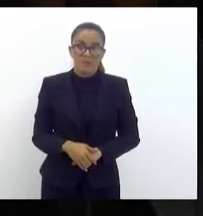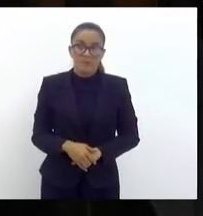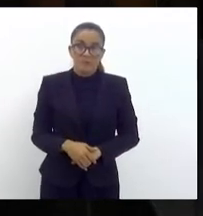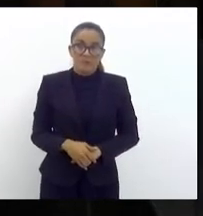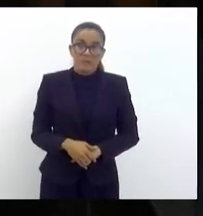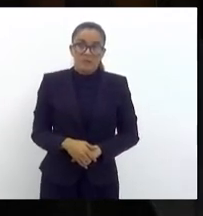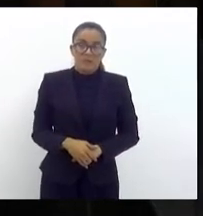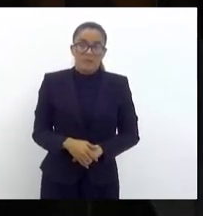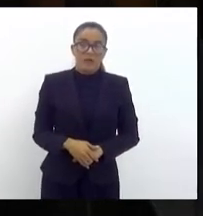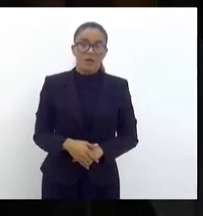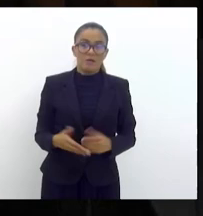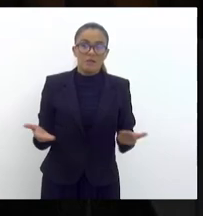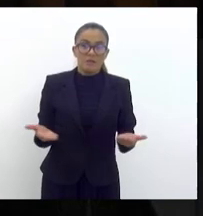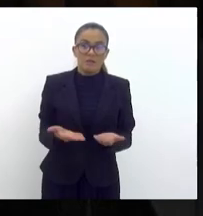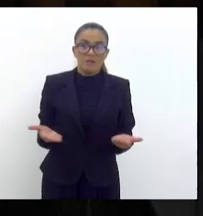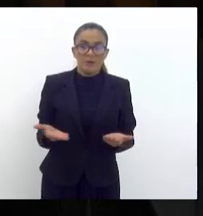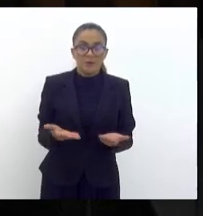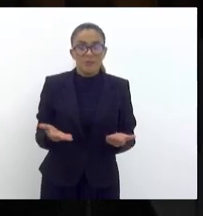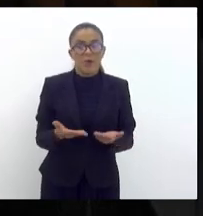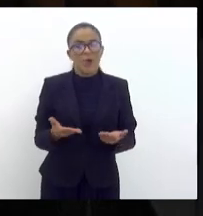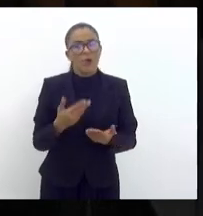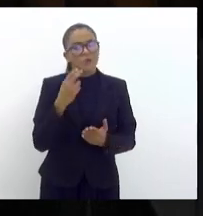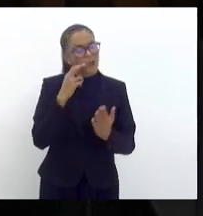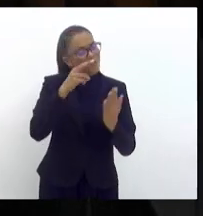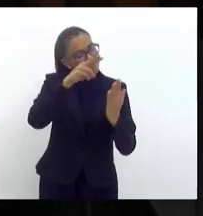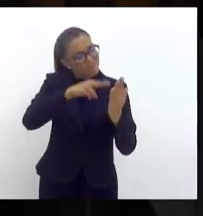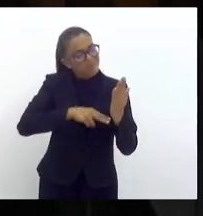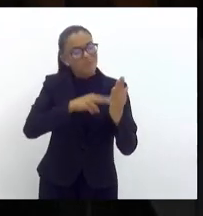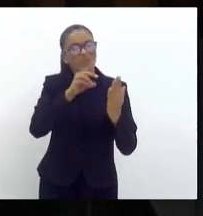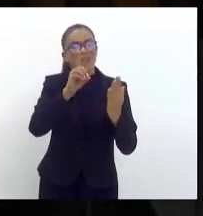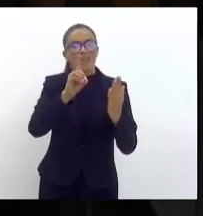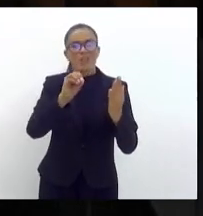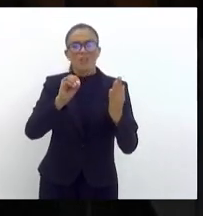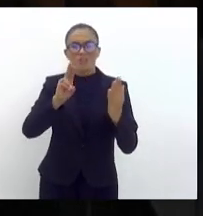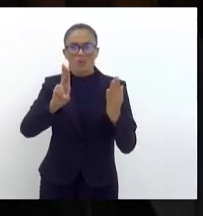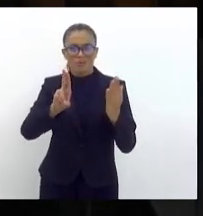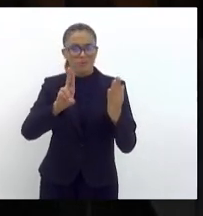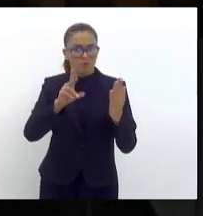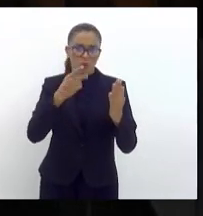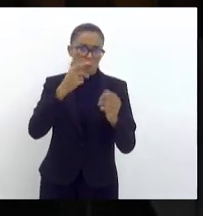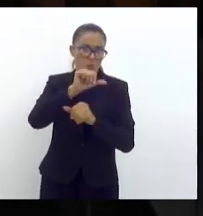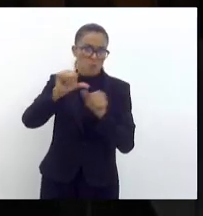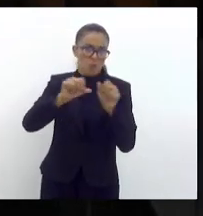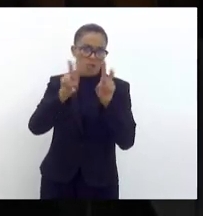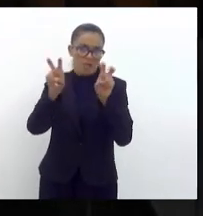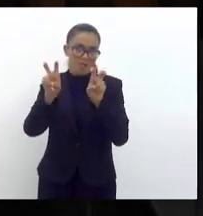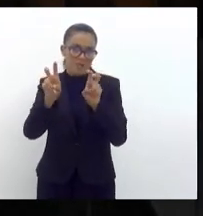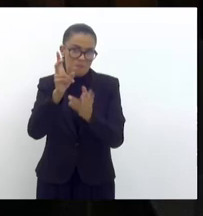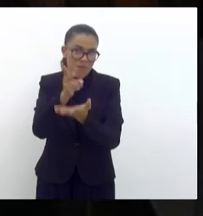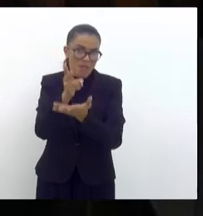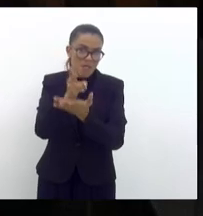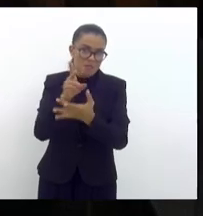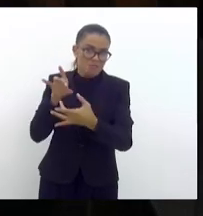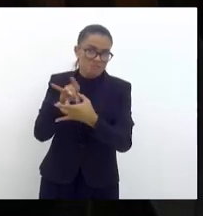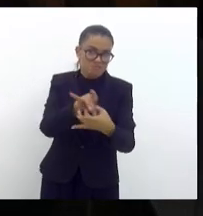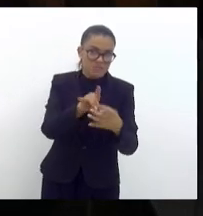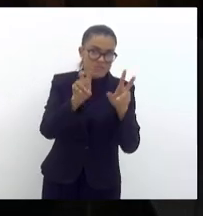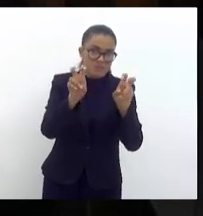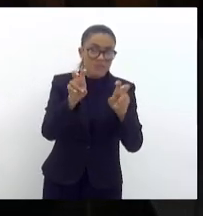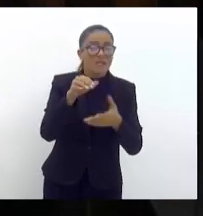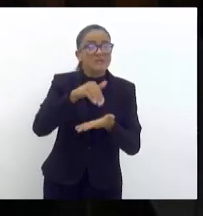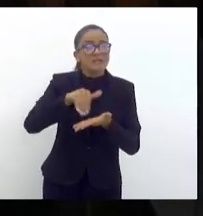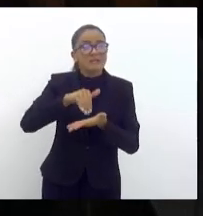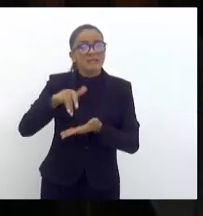eu, hoje, vendo o Diário Oficial, nessa linha, não estou mudando de tema, não. A Secretaria de Saúde